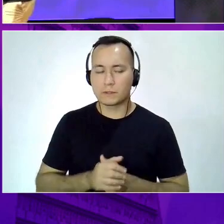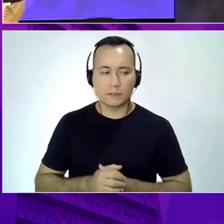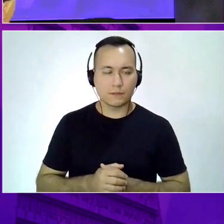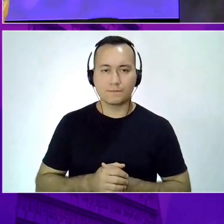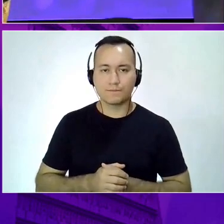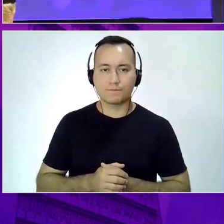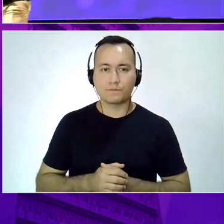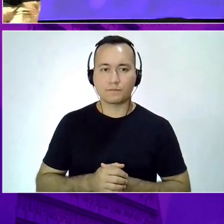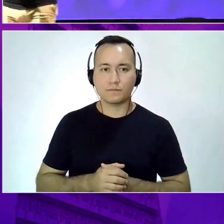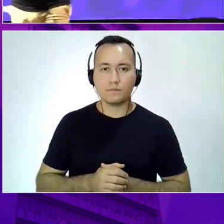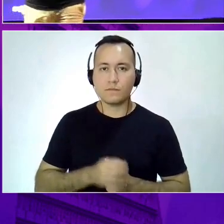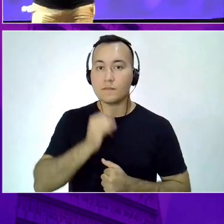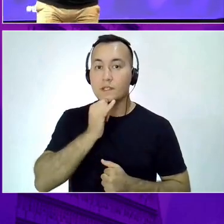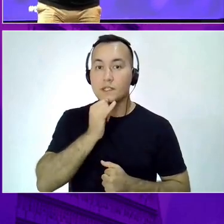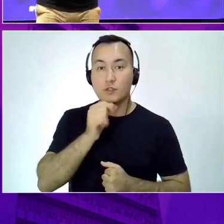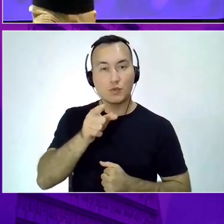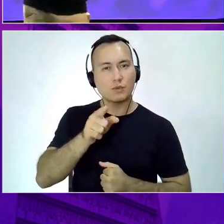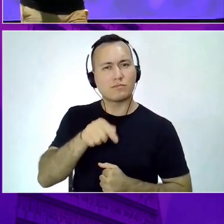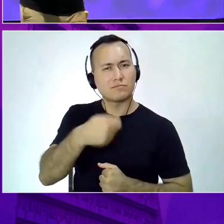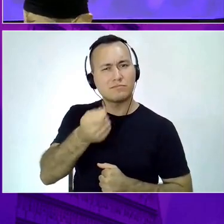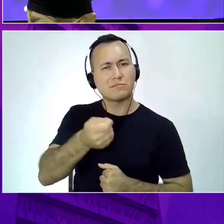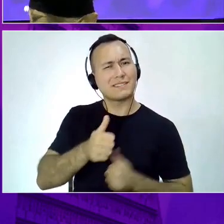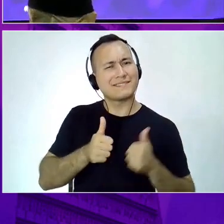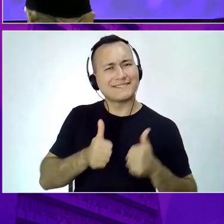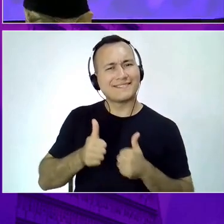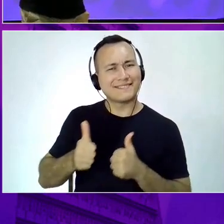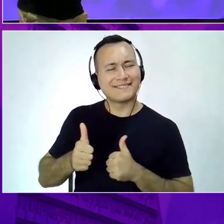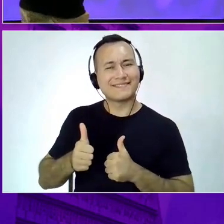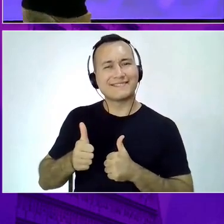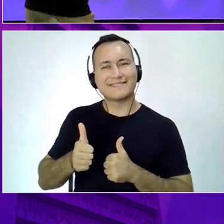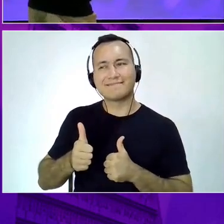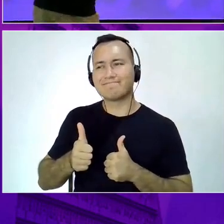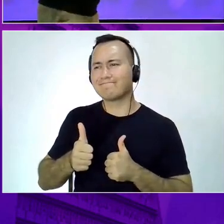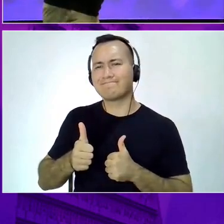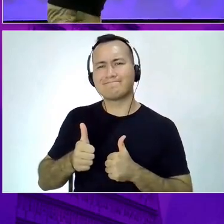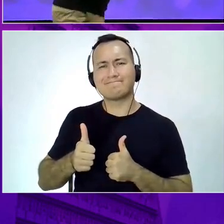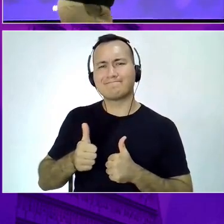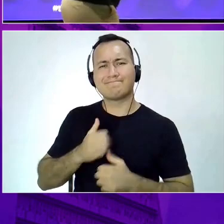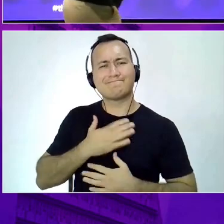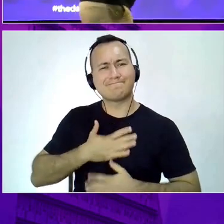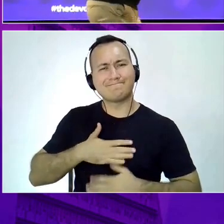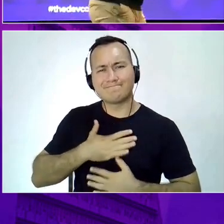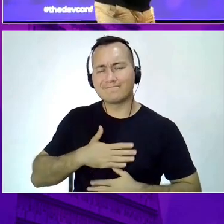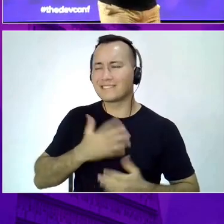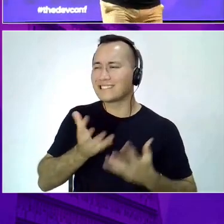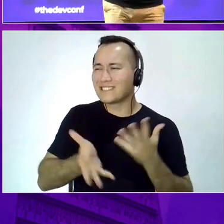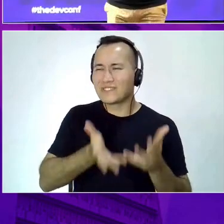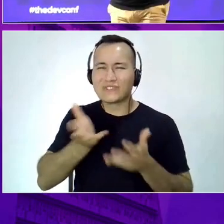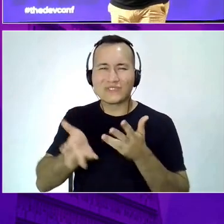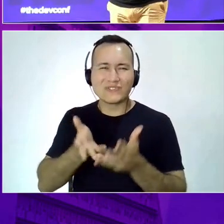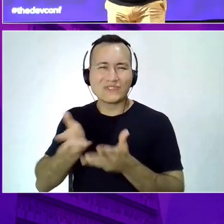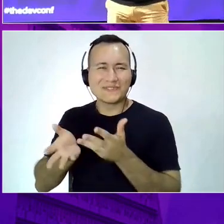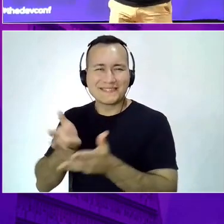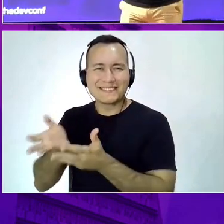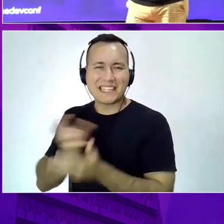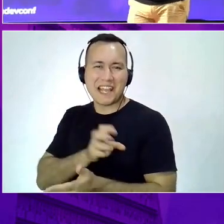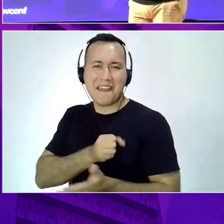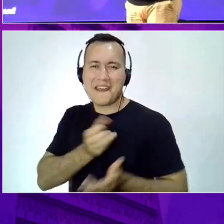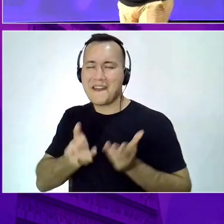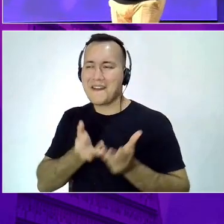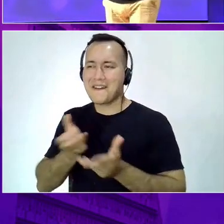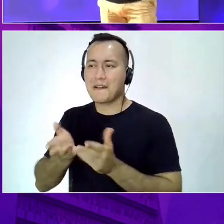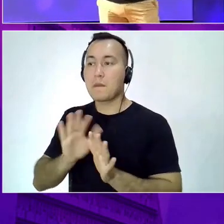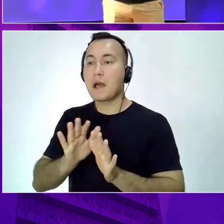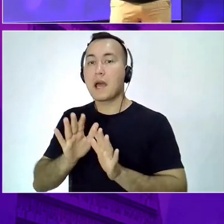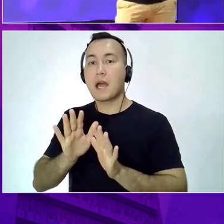eu resolvo. Danilo, Danilo, ah, se dá problema, a gente põe para o Danilo, ali o Danilo se vira. Perde o respeito. E uma vez que você perdeu o